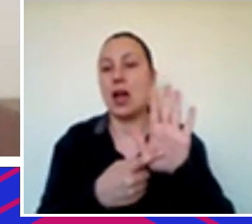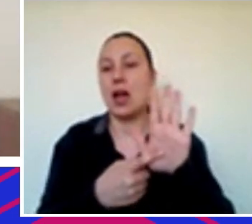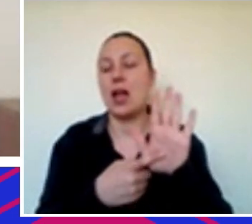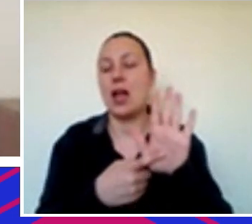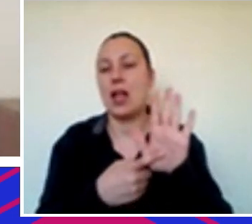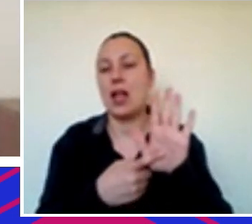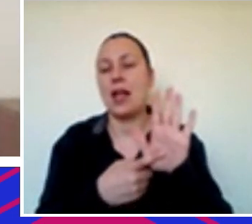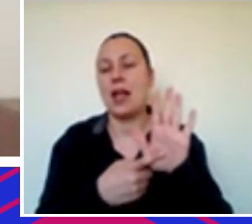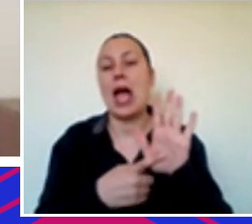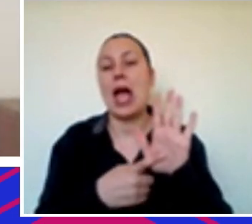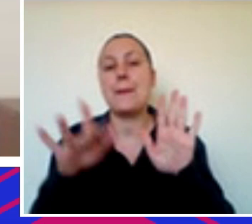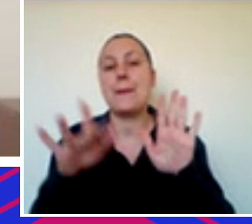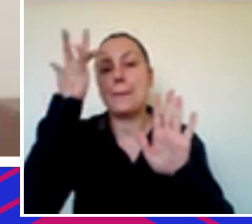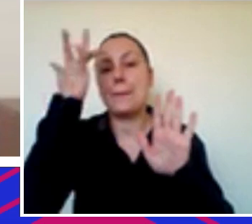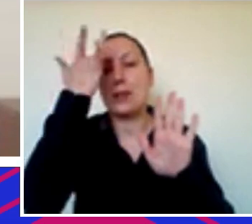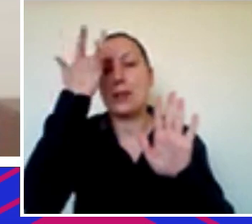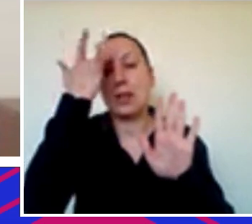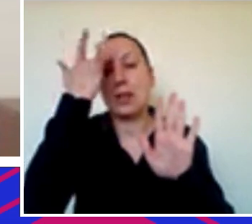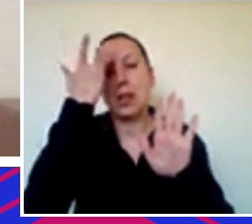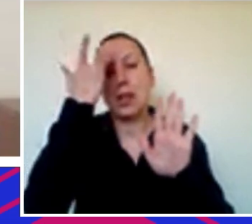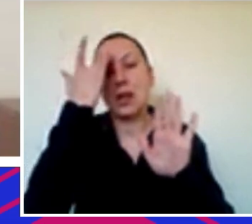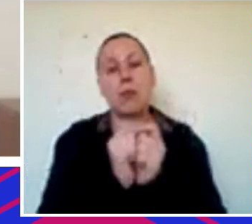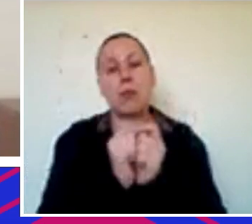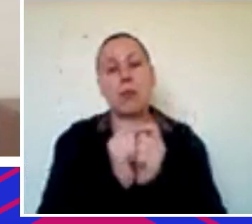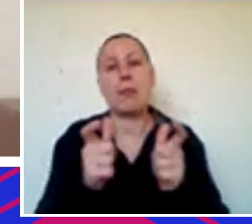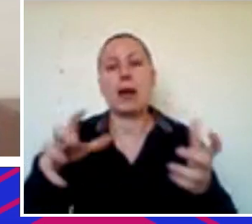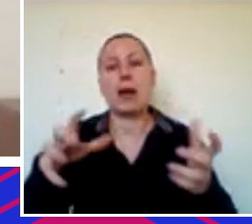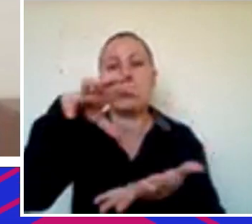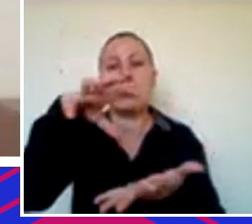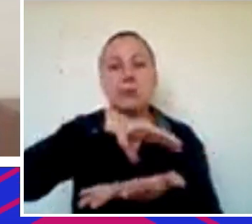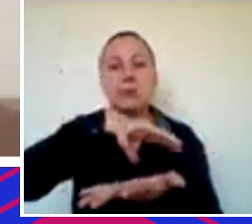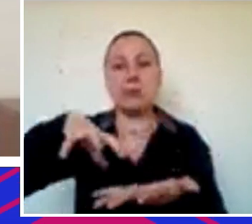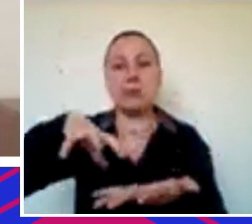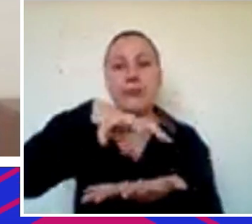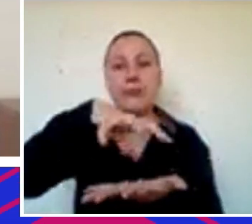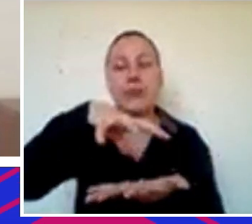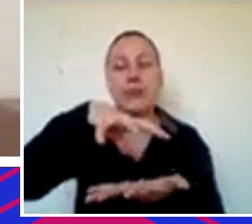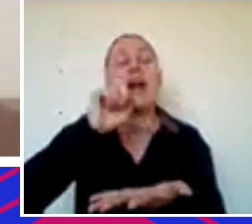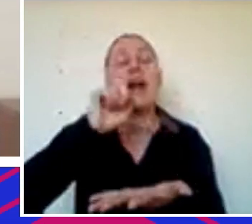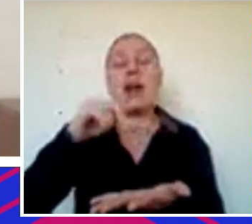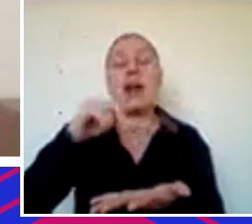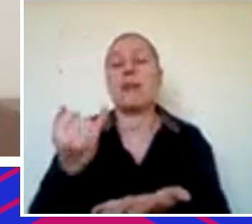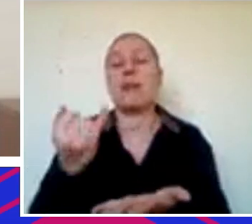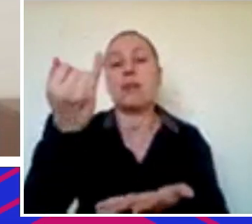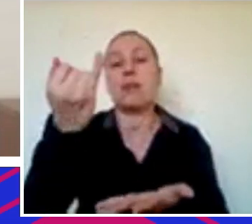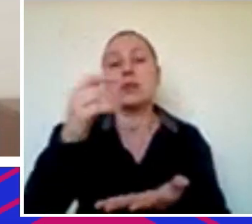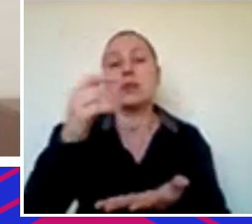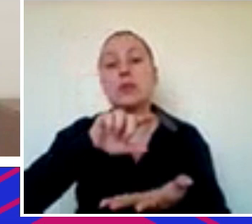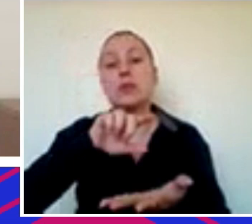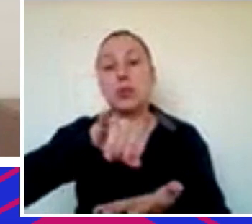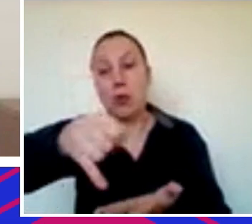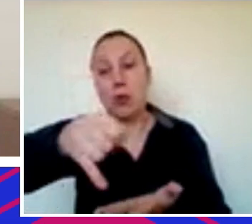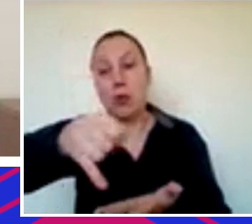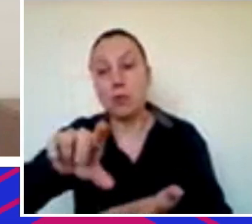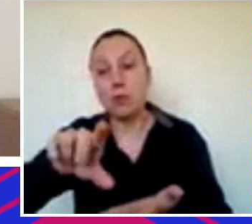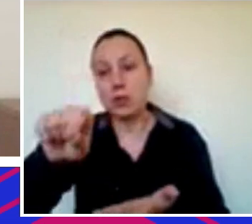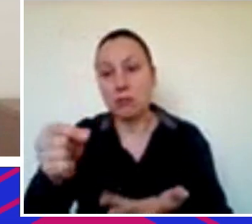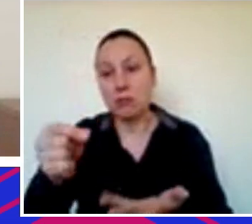amadurecimento do ecossistema. É muito bacana a gente ter essa alternativa hoje em dia aqui no Brasil.